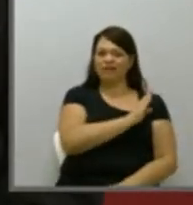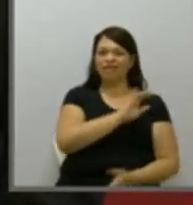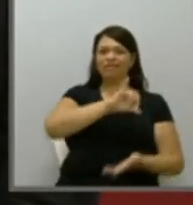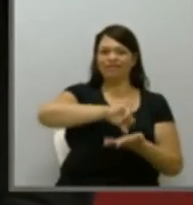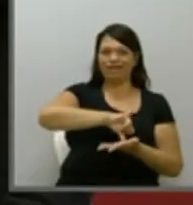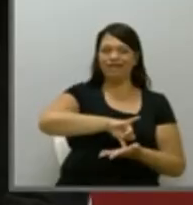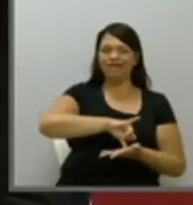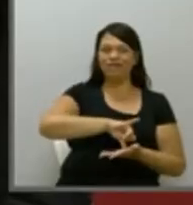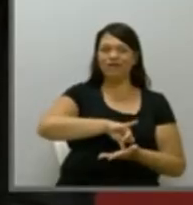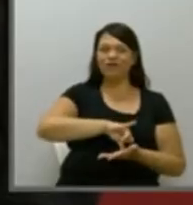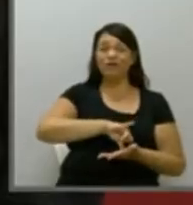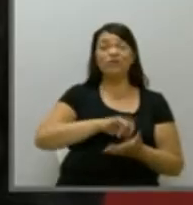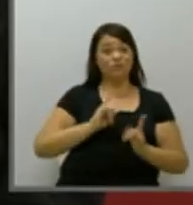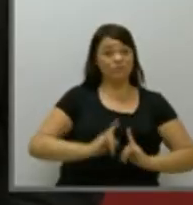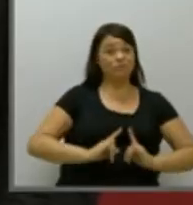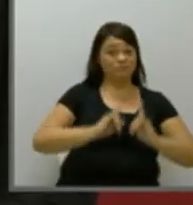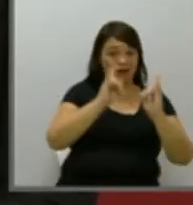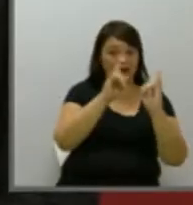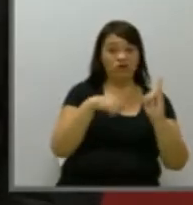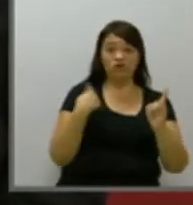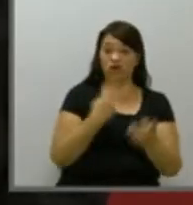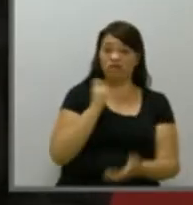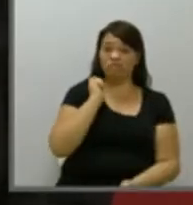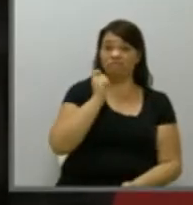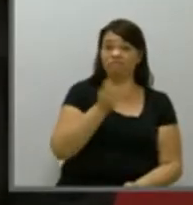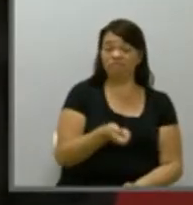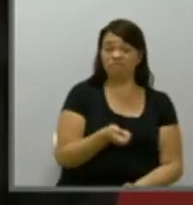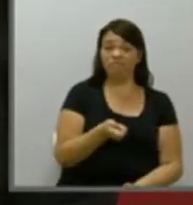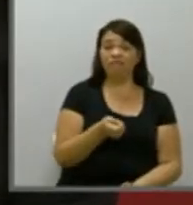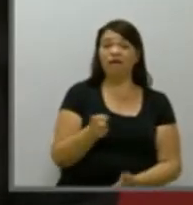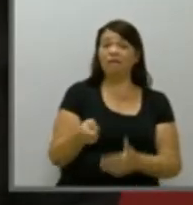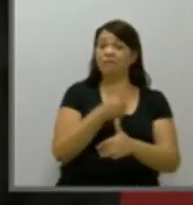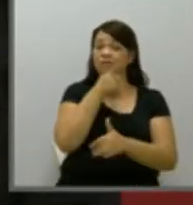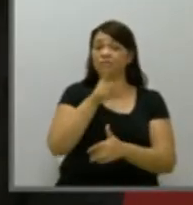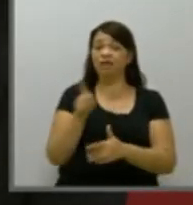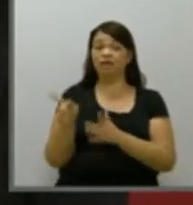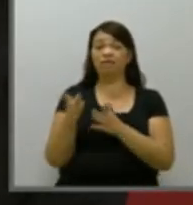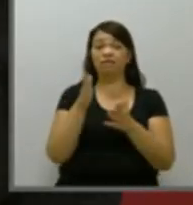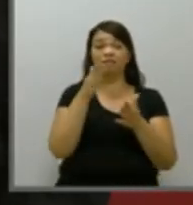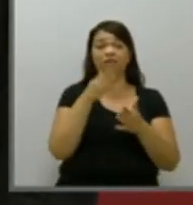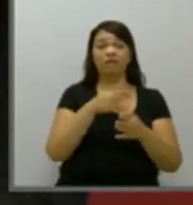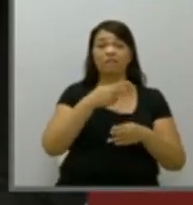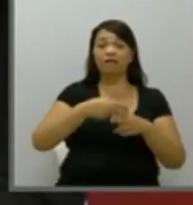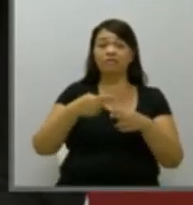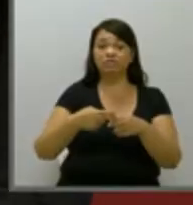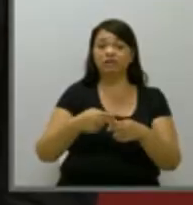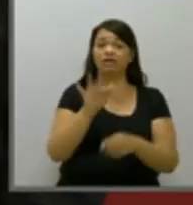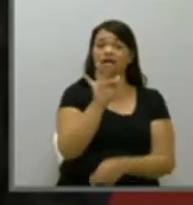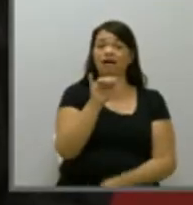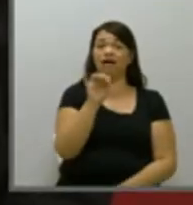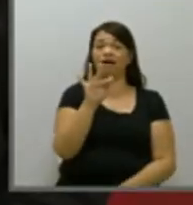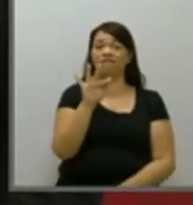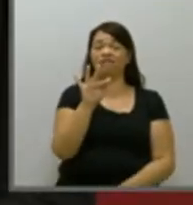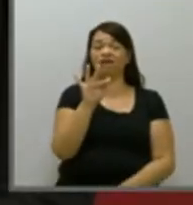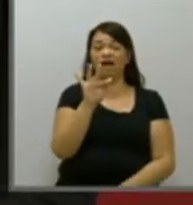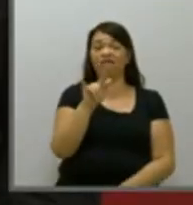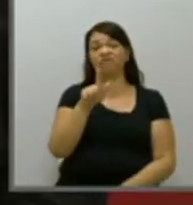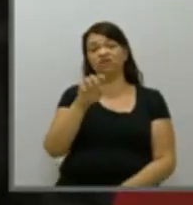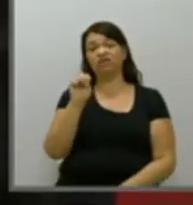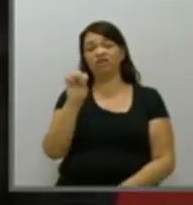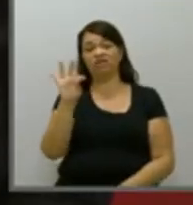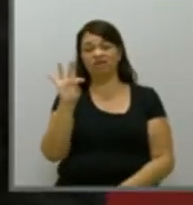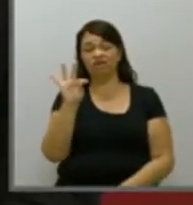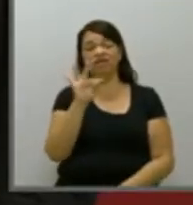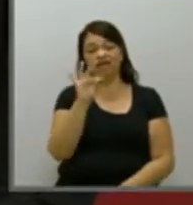aquele prédio foi pago como a primeira parcela ao FGTS. Nós vamos, no